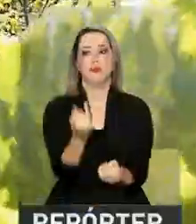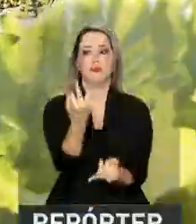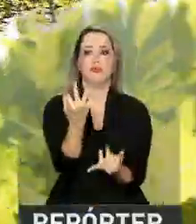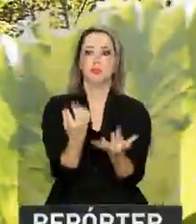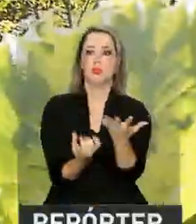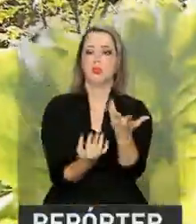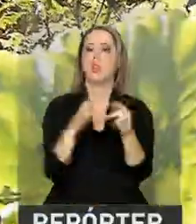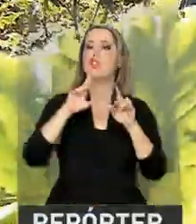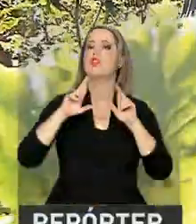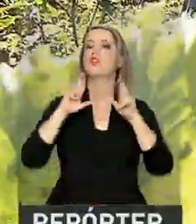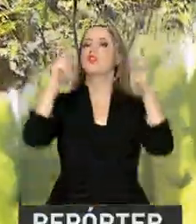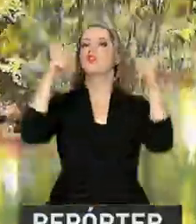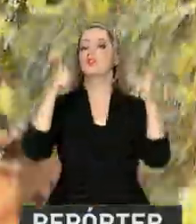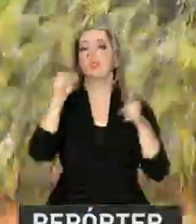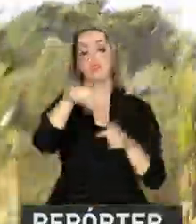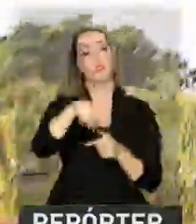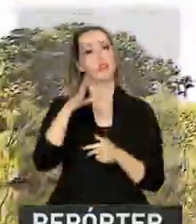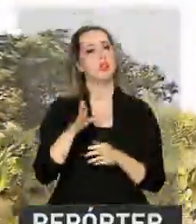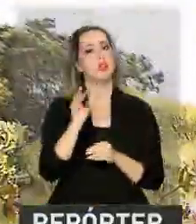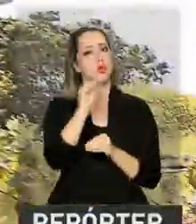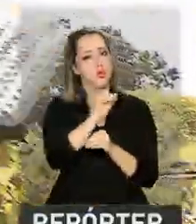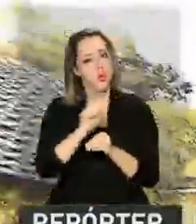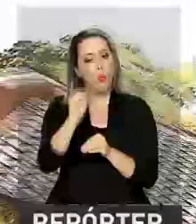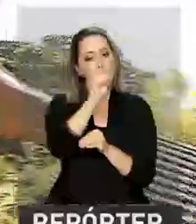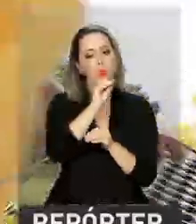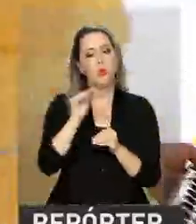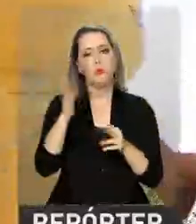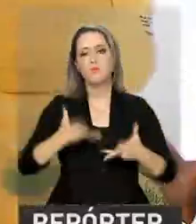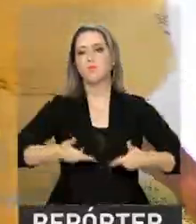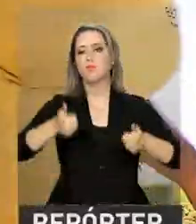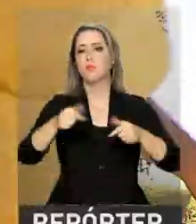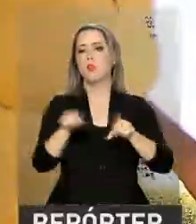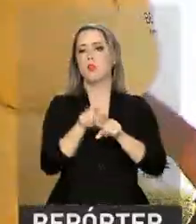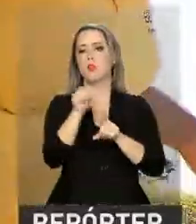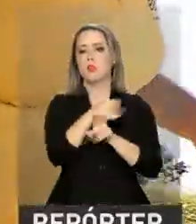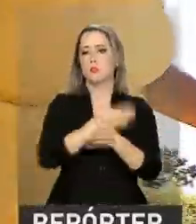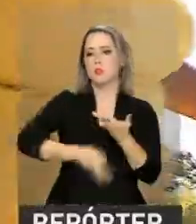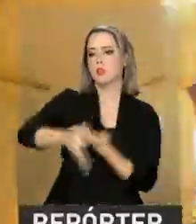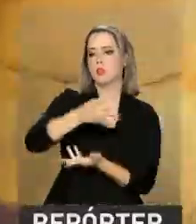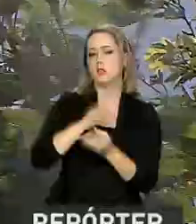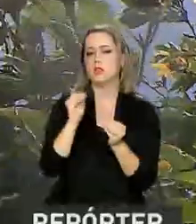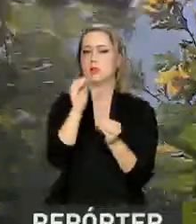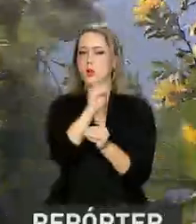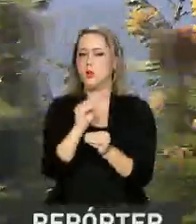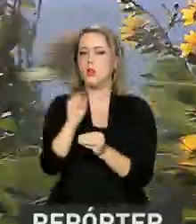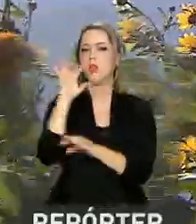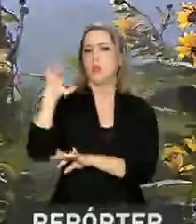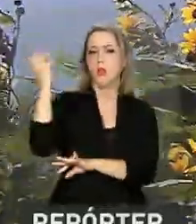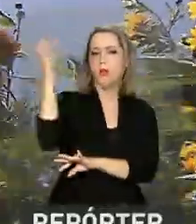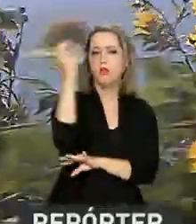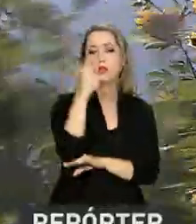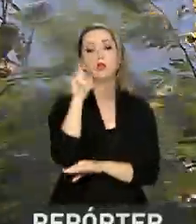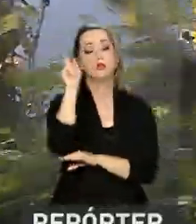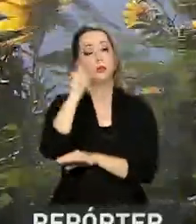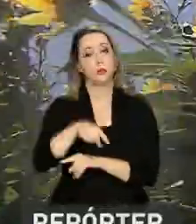diferenciada, privilegiando sempre a qualidade dos produtos e a interação com a natureza. O